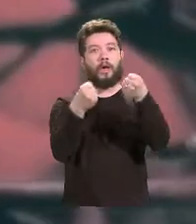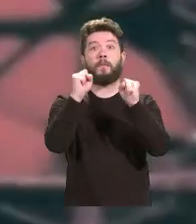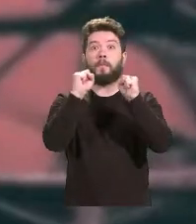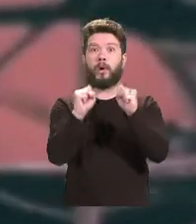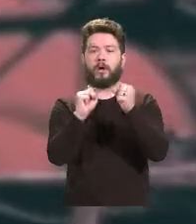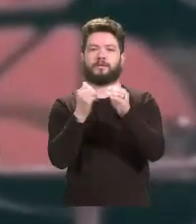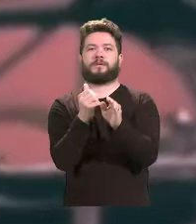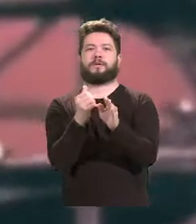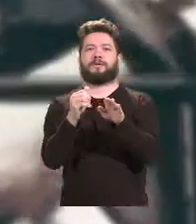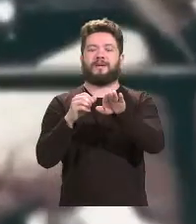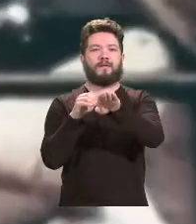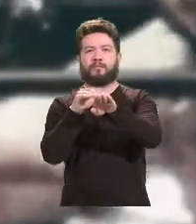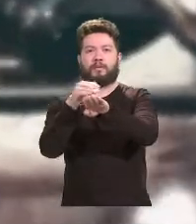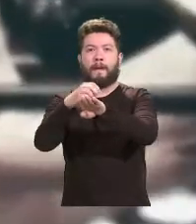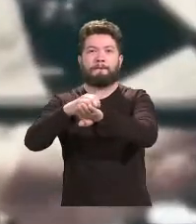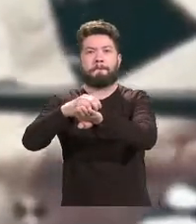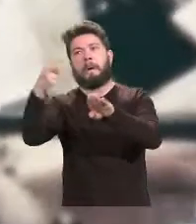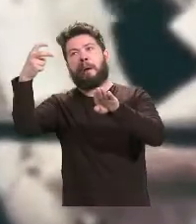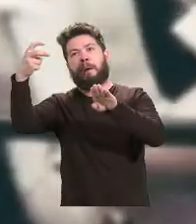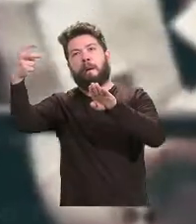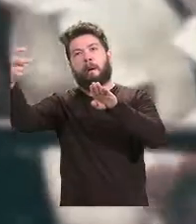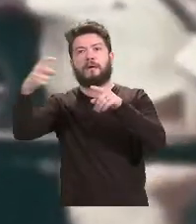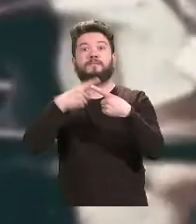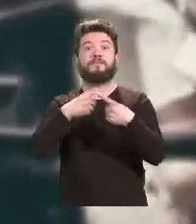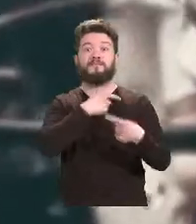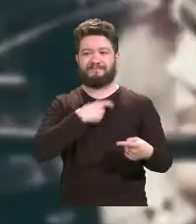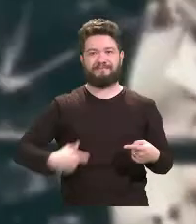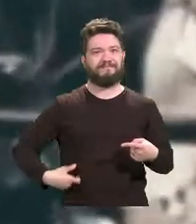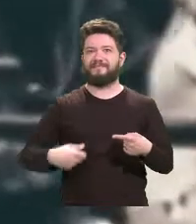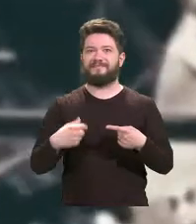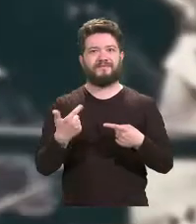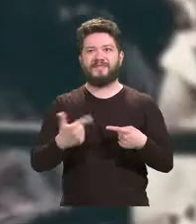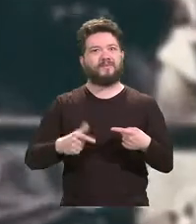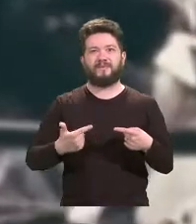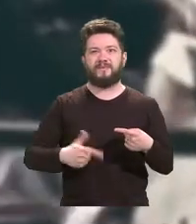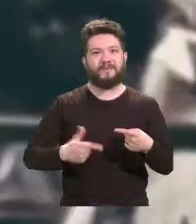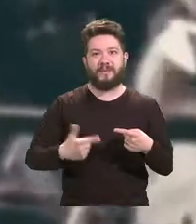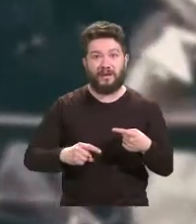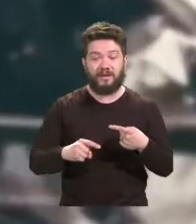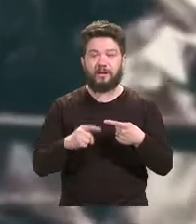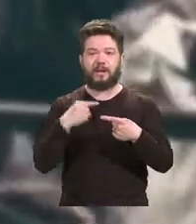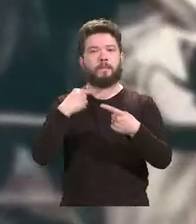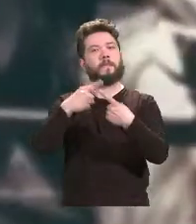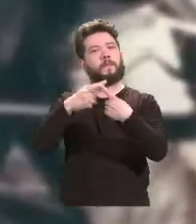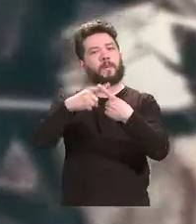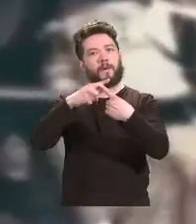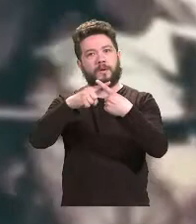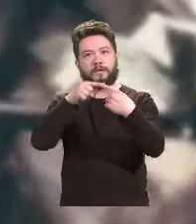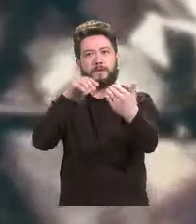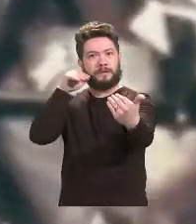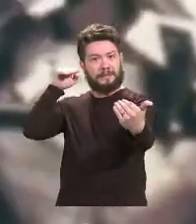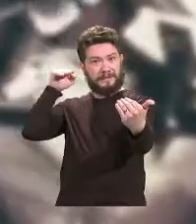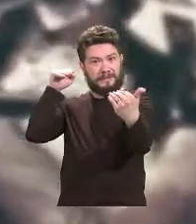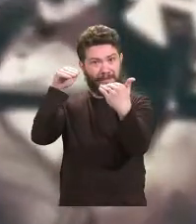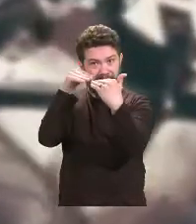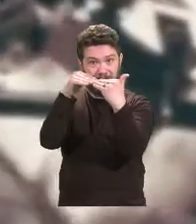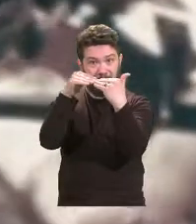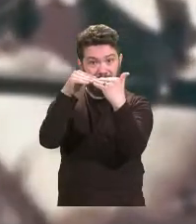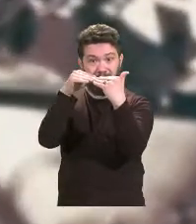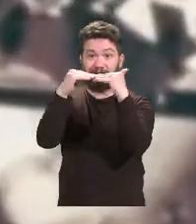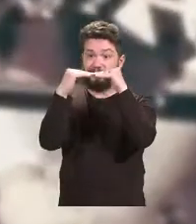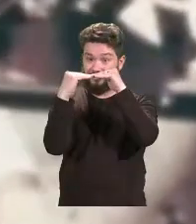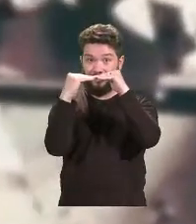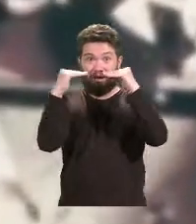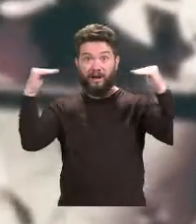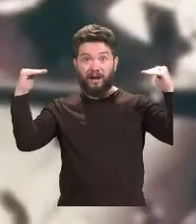carro. O problema é que quando você é atirado contra o carro em uma colisão frontal, você atinge as outras